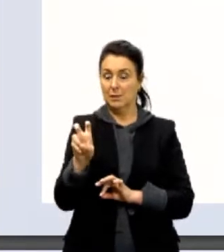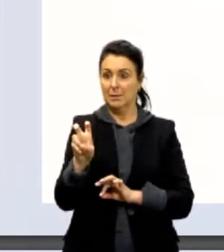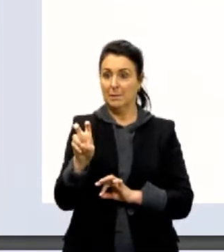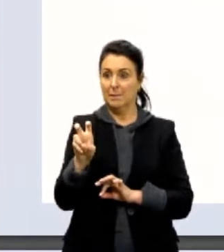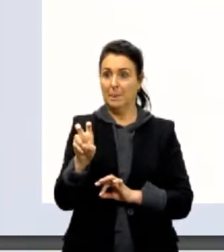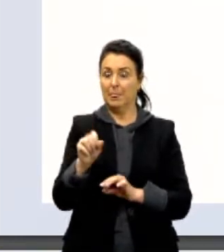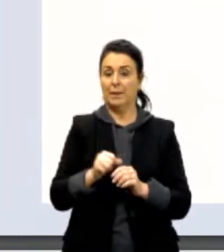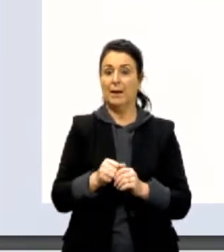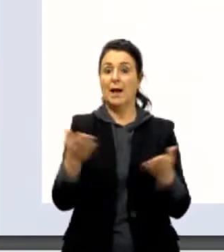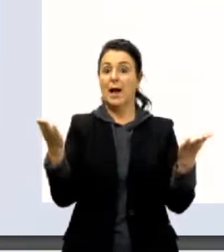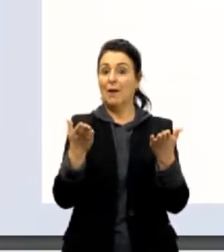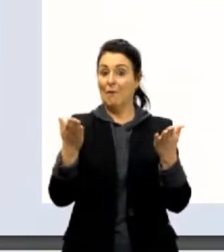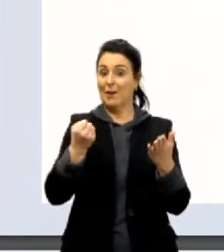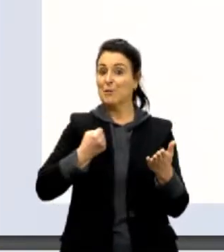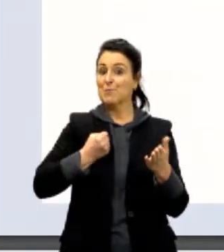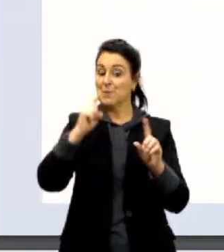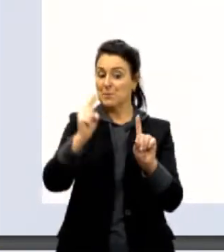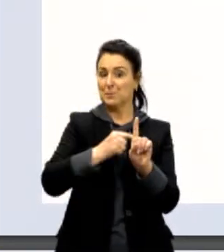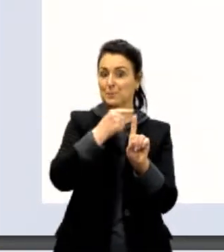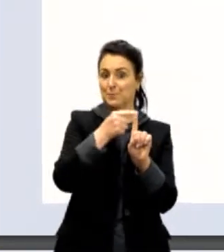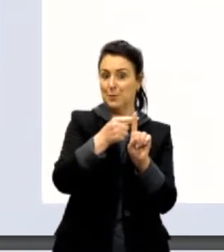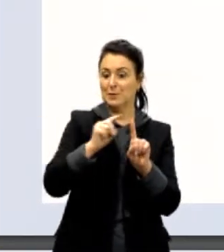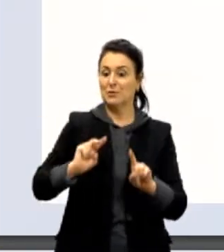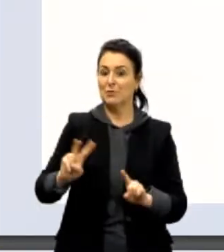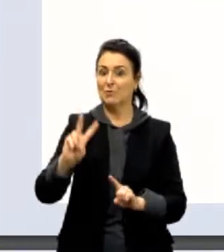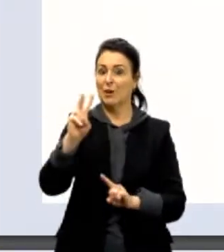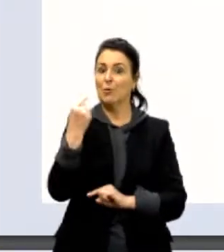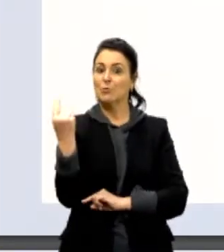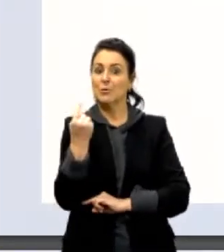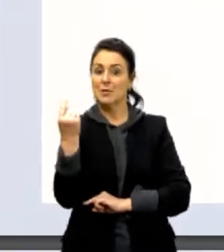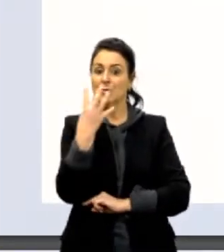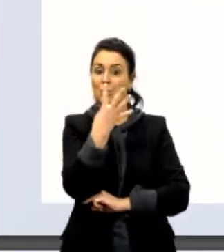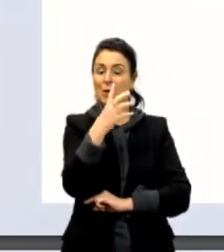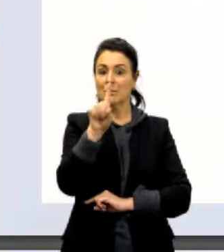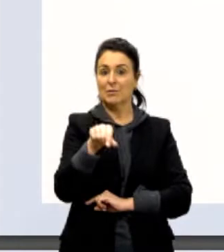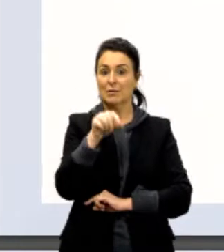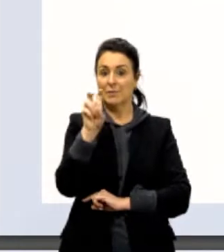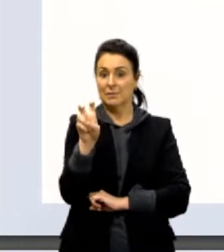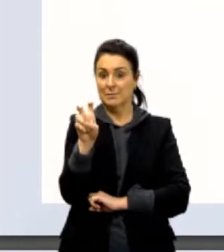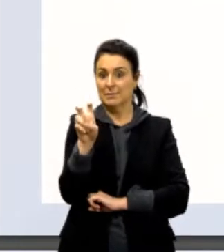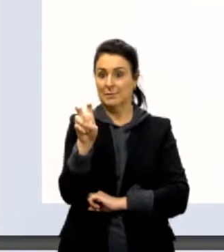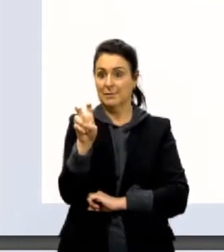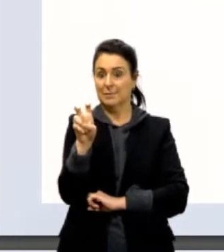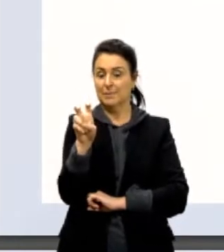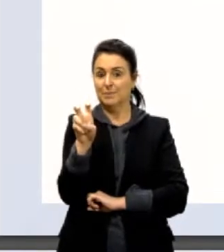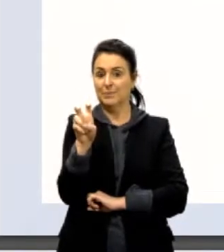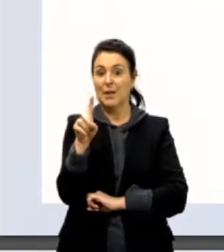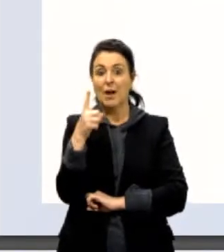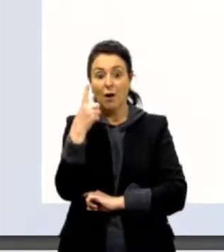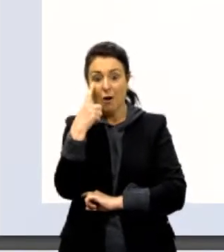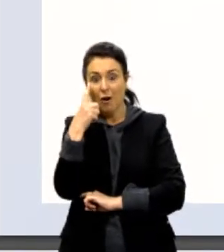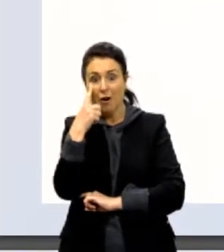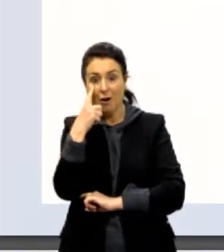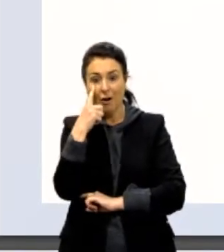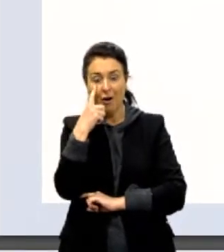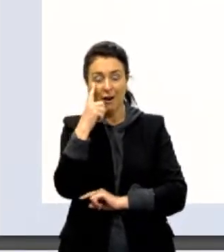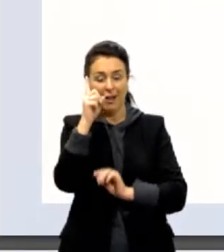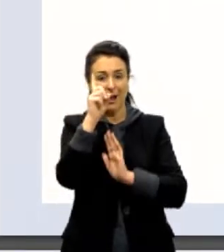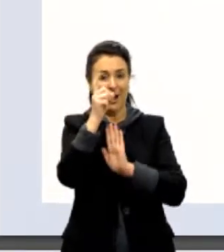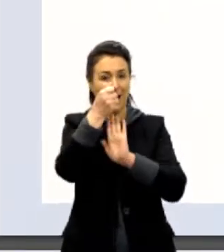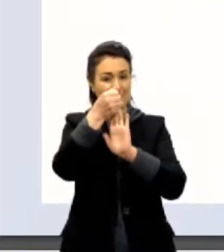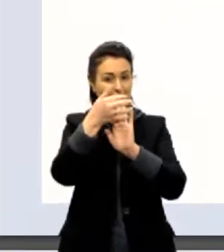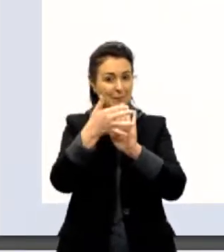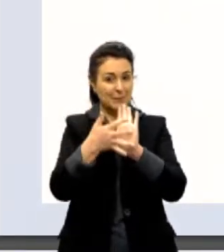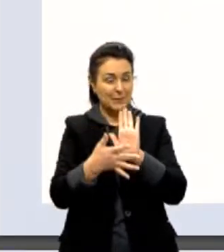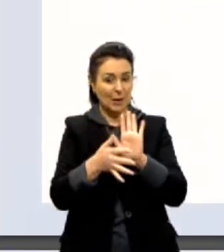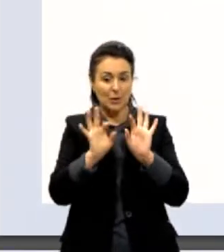outra, com o número positivo agora? O valor absoluto de 4,5. Vamos olhar a definição de valor absoluto é